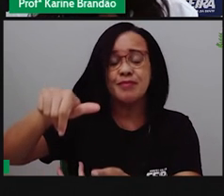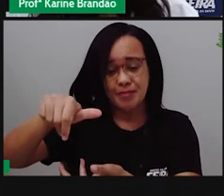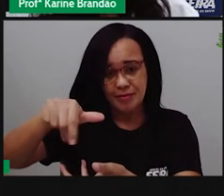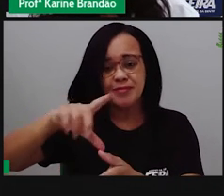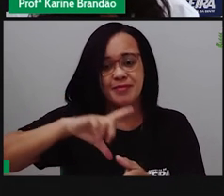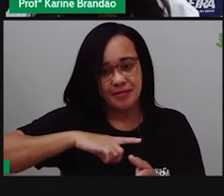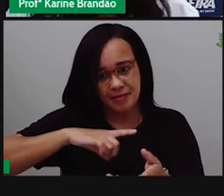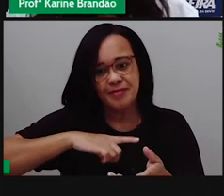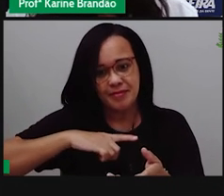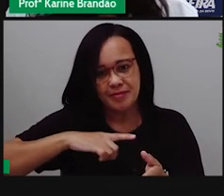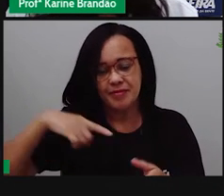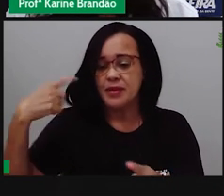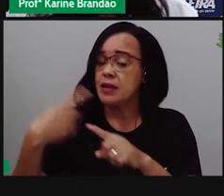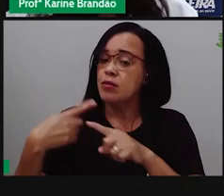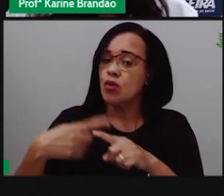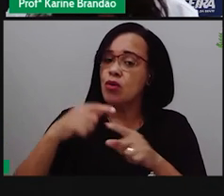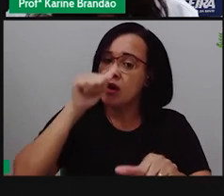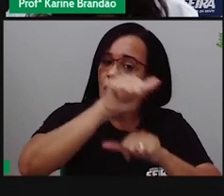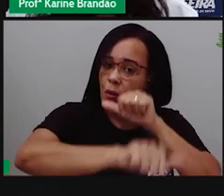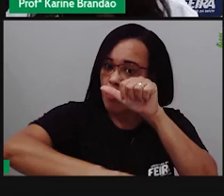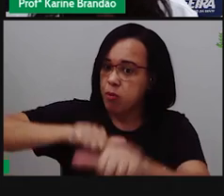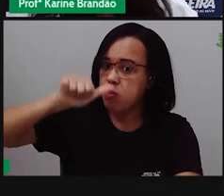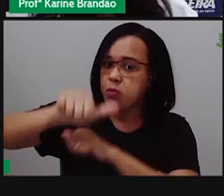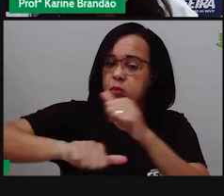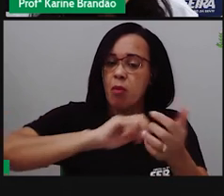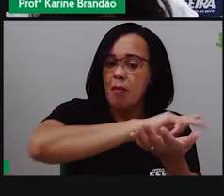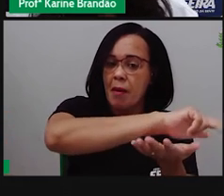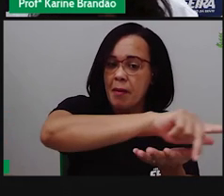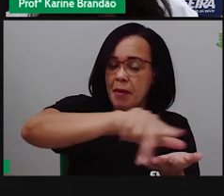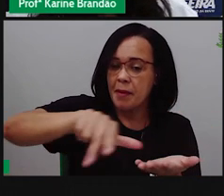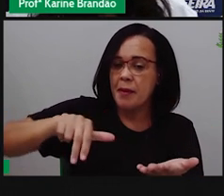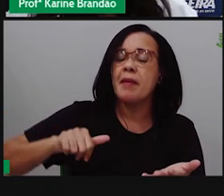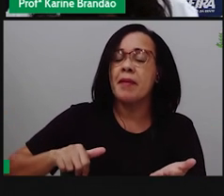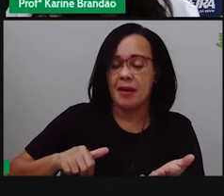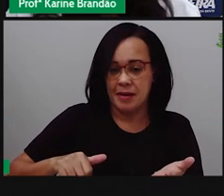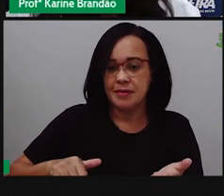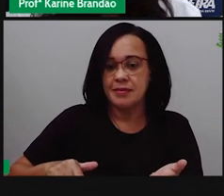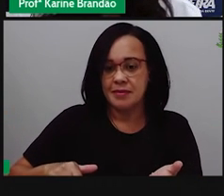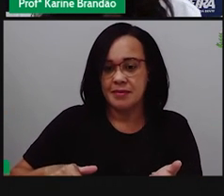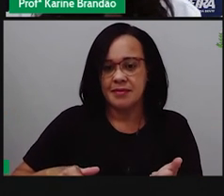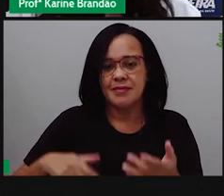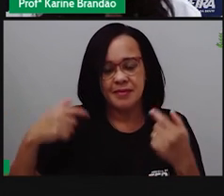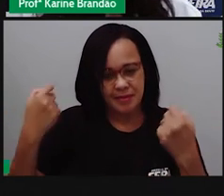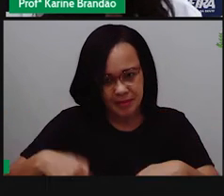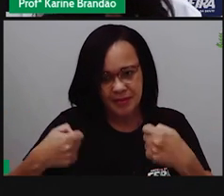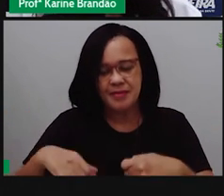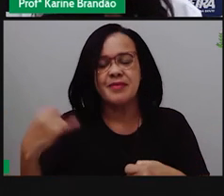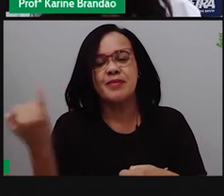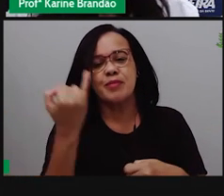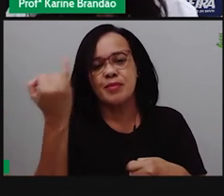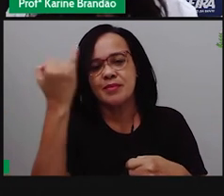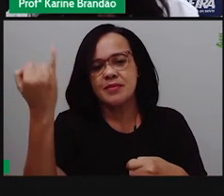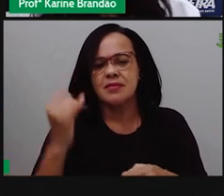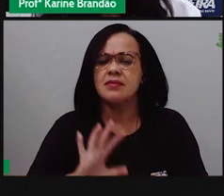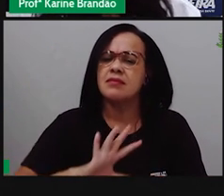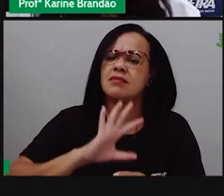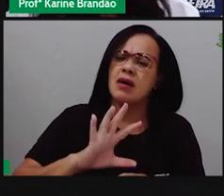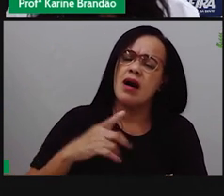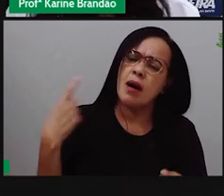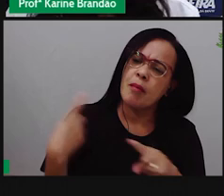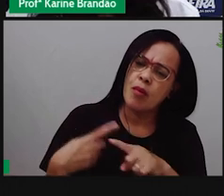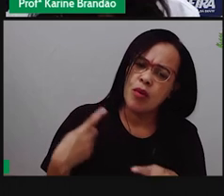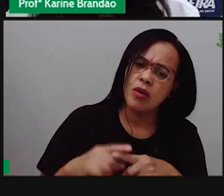vem da diversidade, no seu mais amplo significado, tá? E o que que acontece, então? O que que